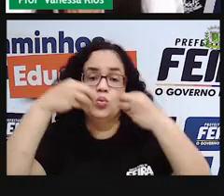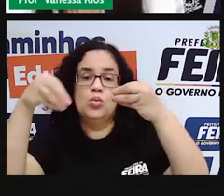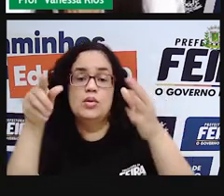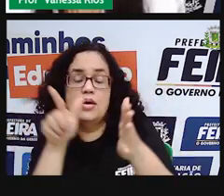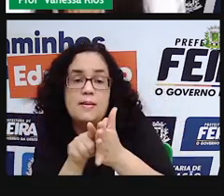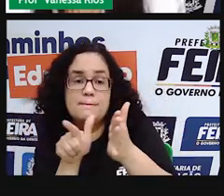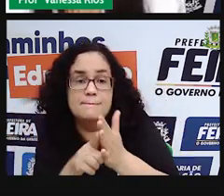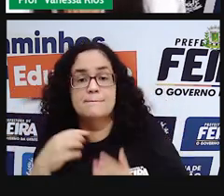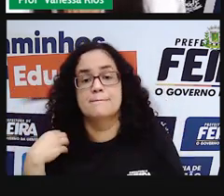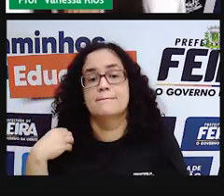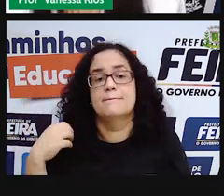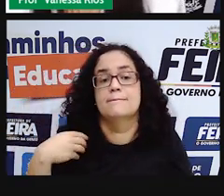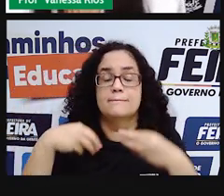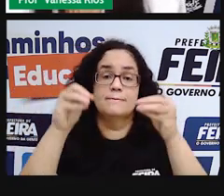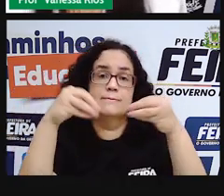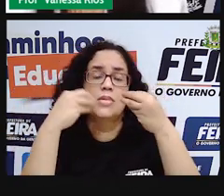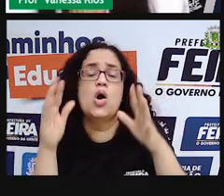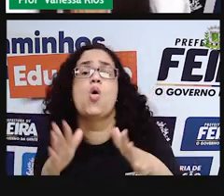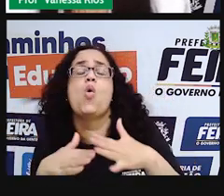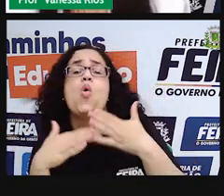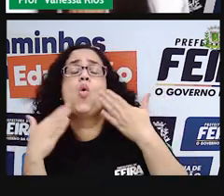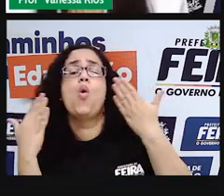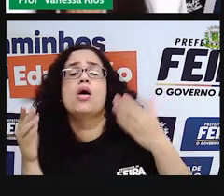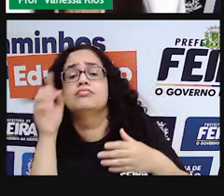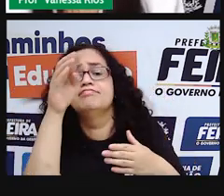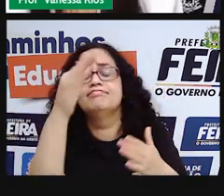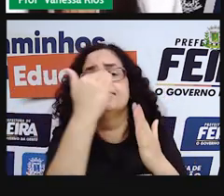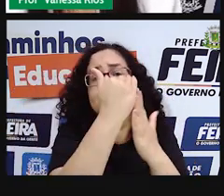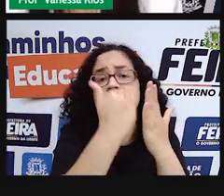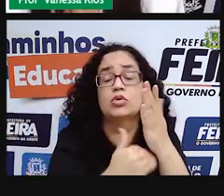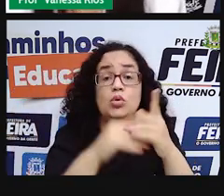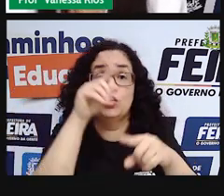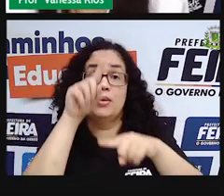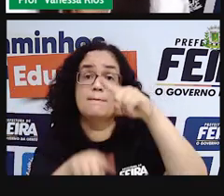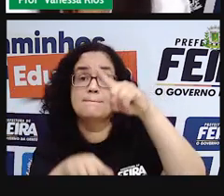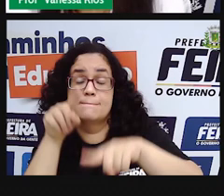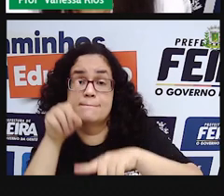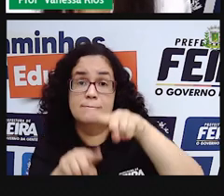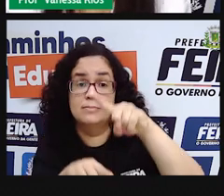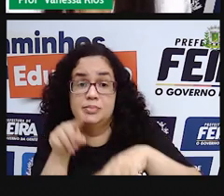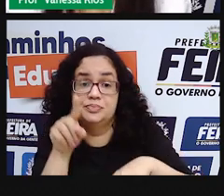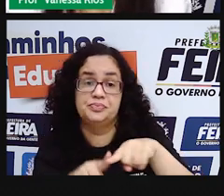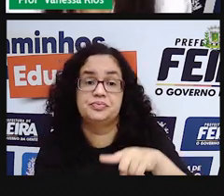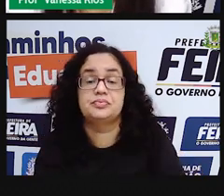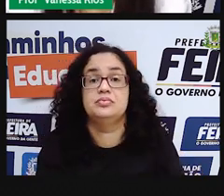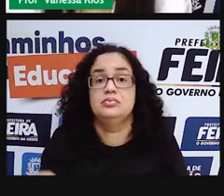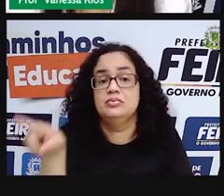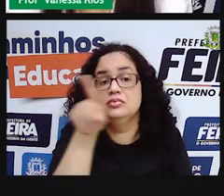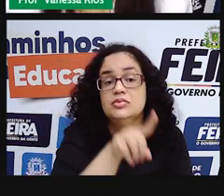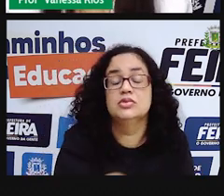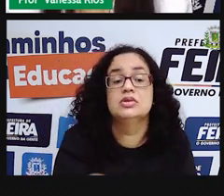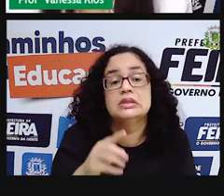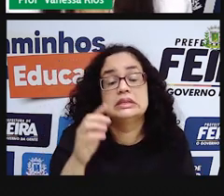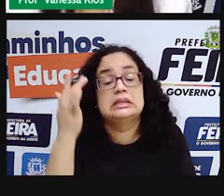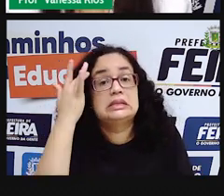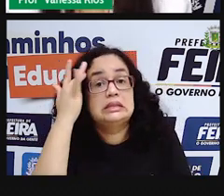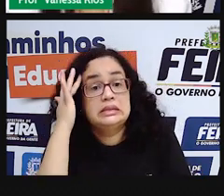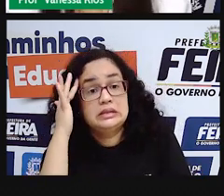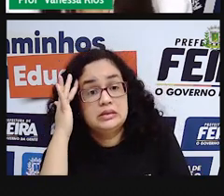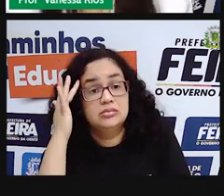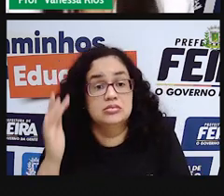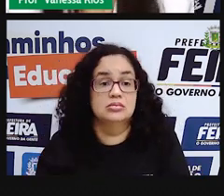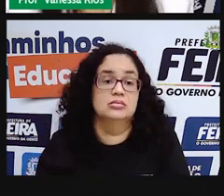tecido. Qual desses materiais ou quais desses materiais vocês acham que